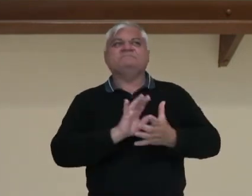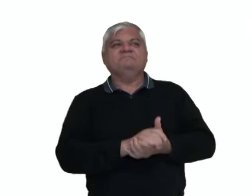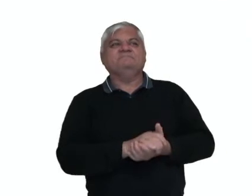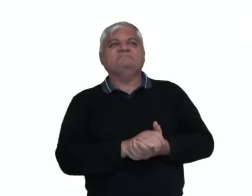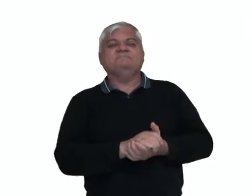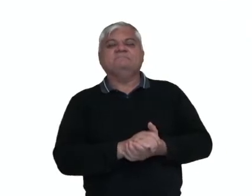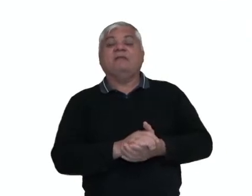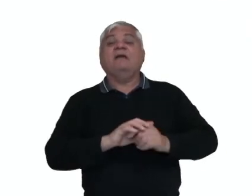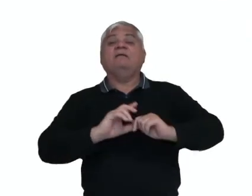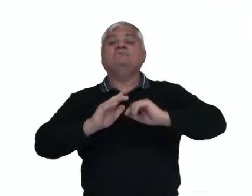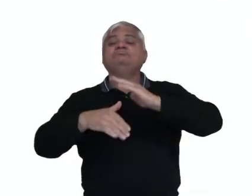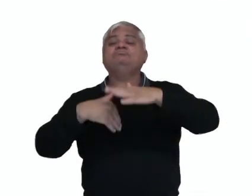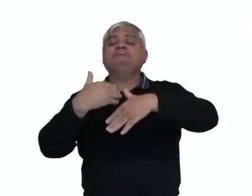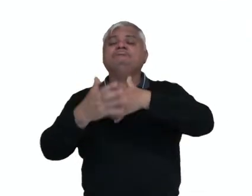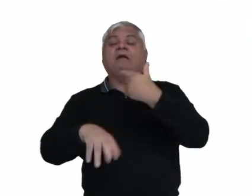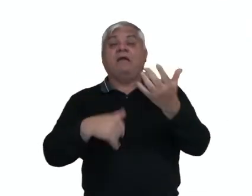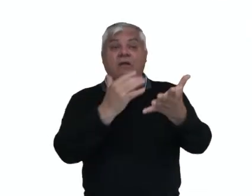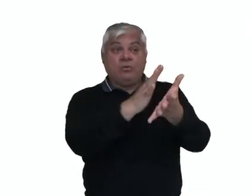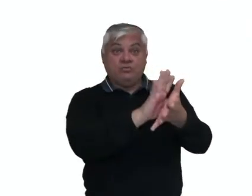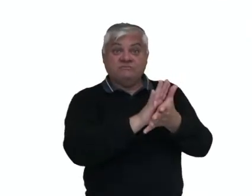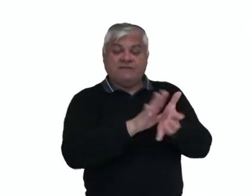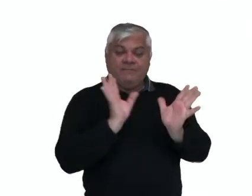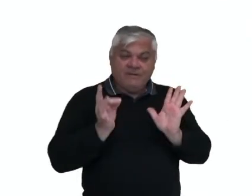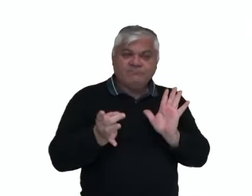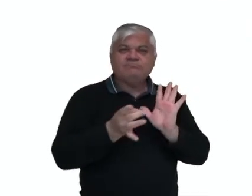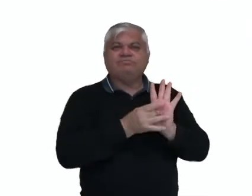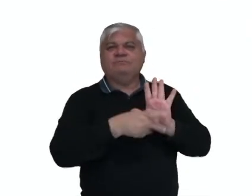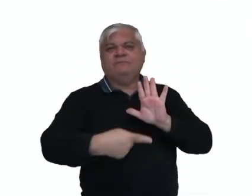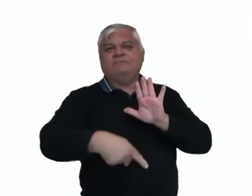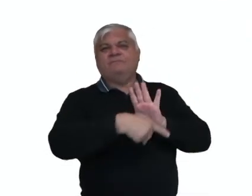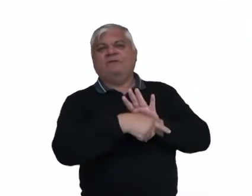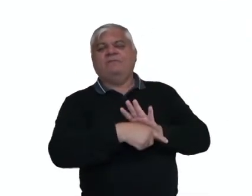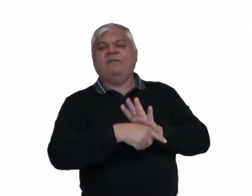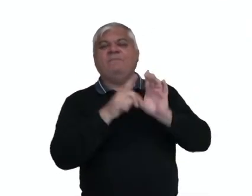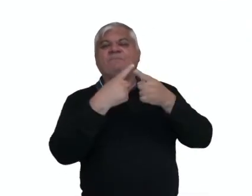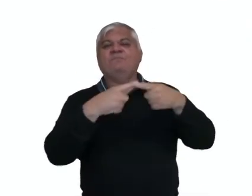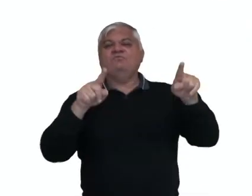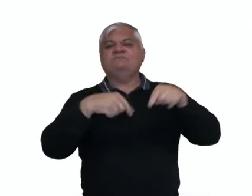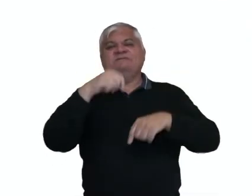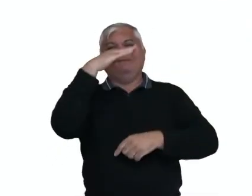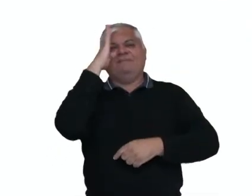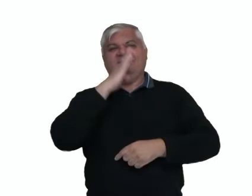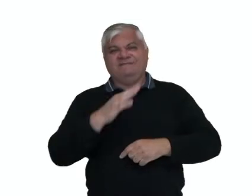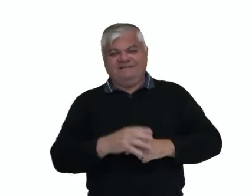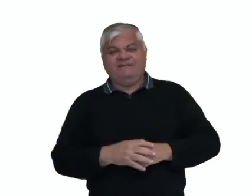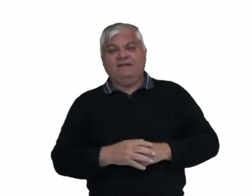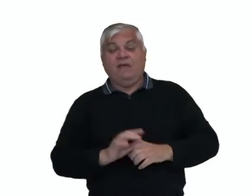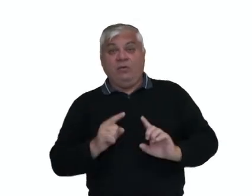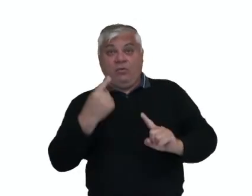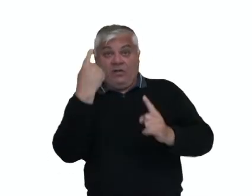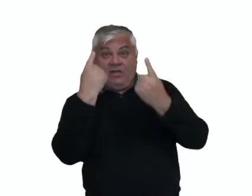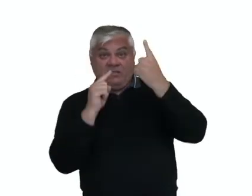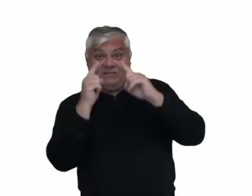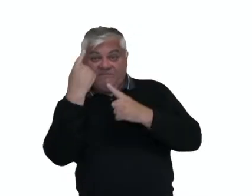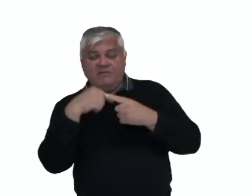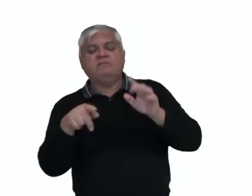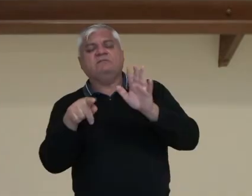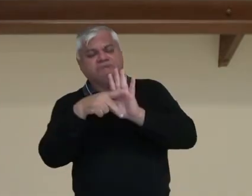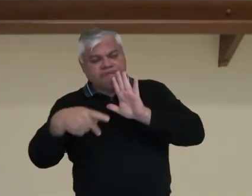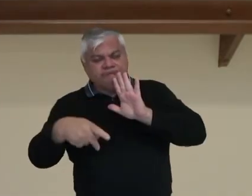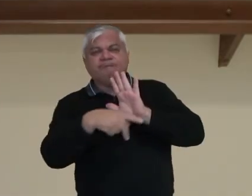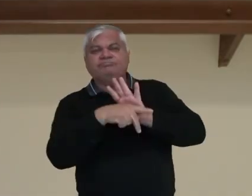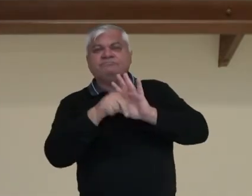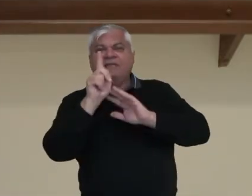ele vai ser transformado na autêntica música brasileira, o Carnaval Carioca vai entrar para o calendário turístico da